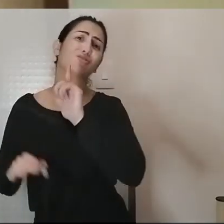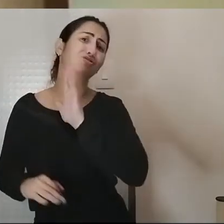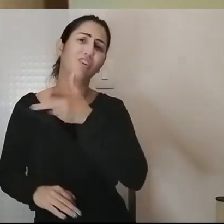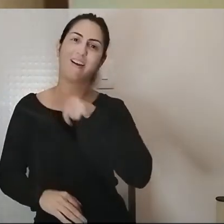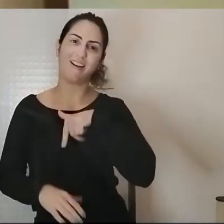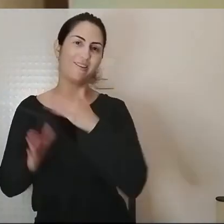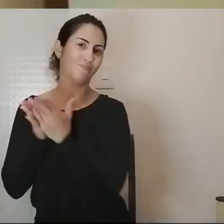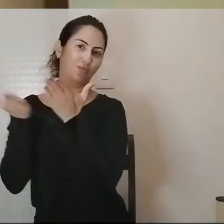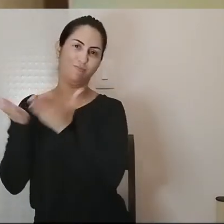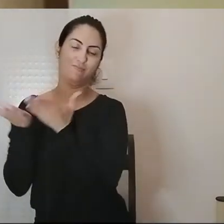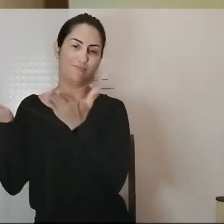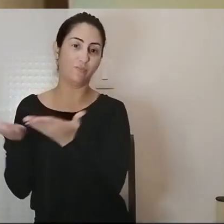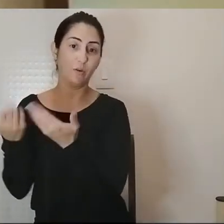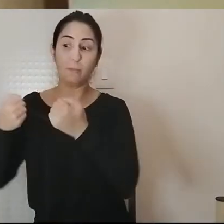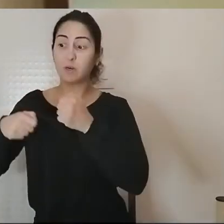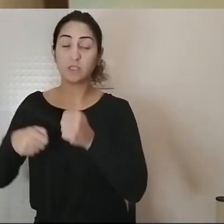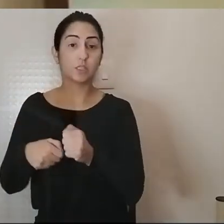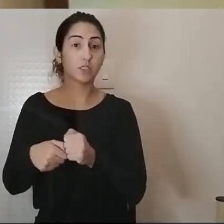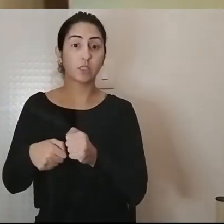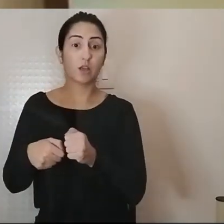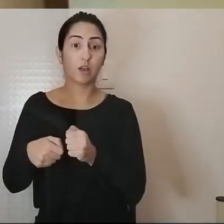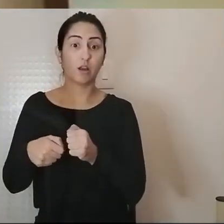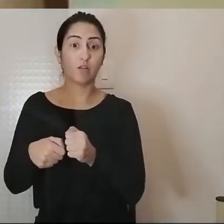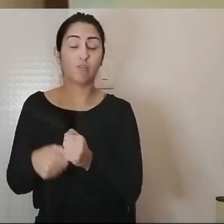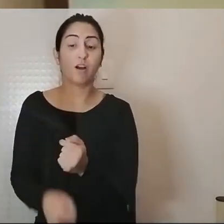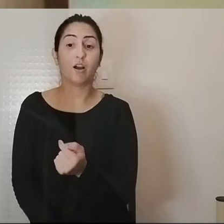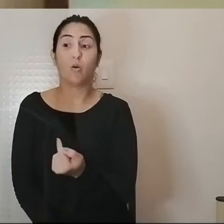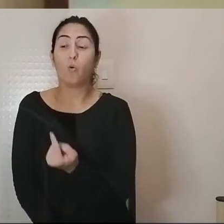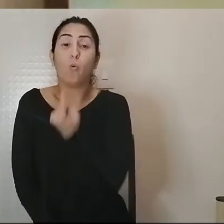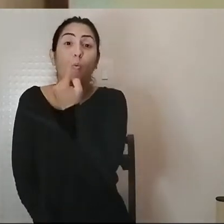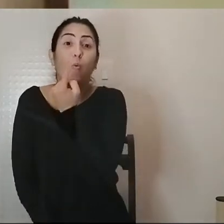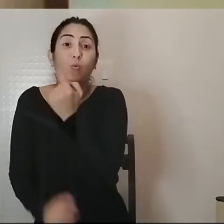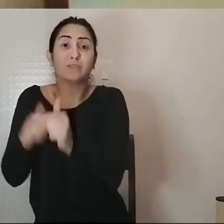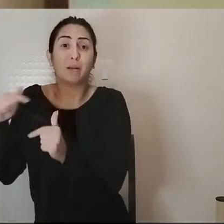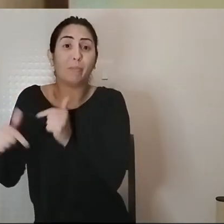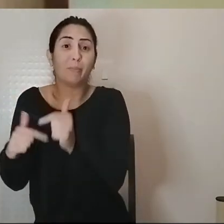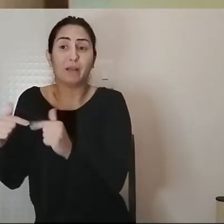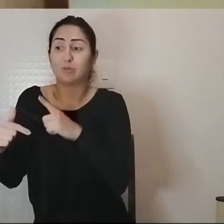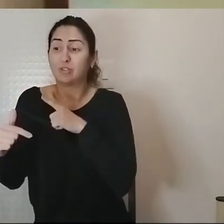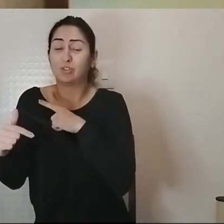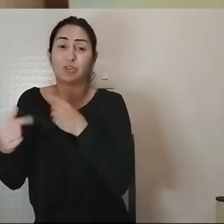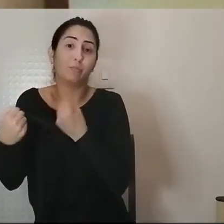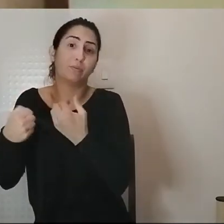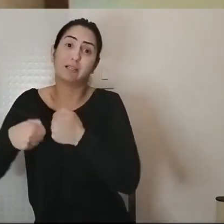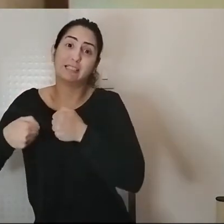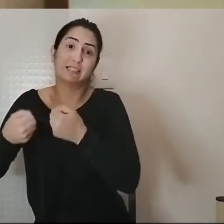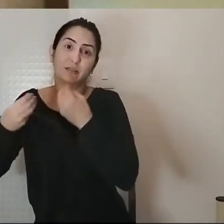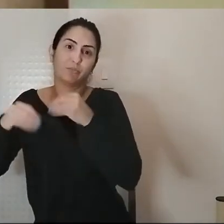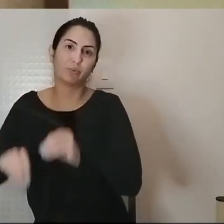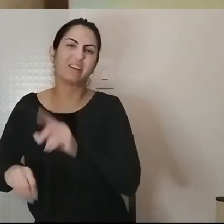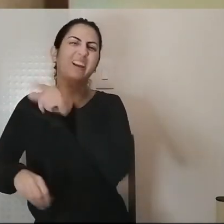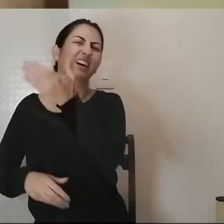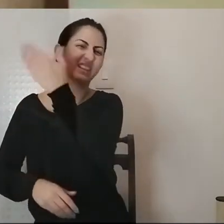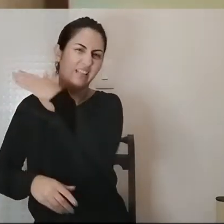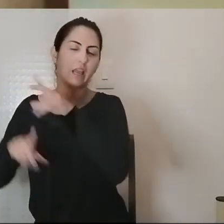tiveram que abandonar as suas únicas fontes produtivas portanto no trabalho agrícola